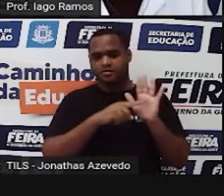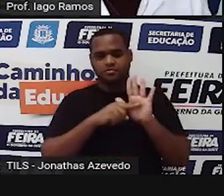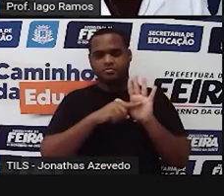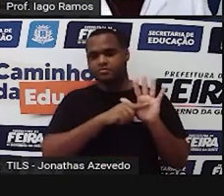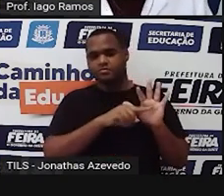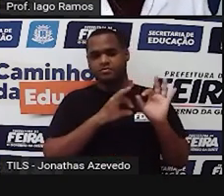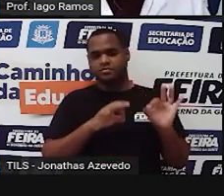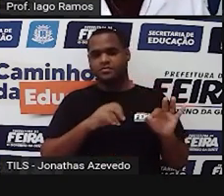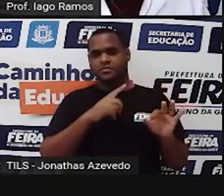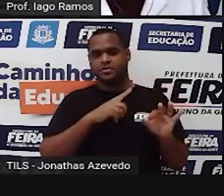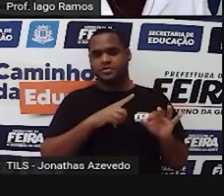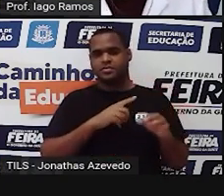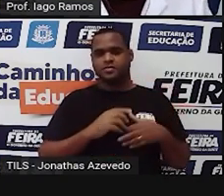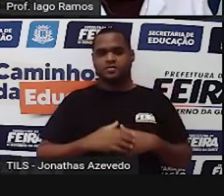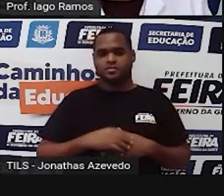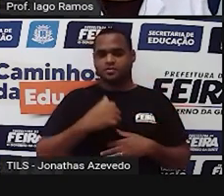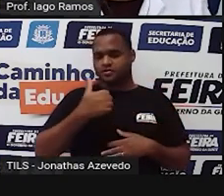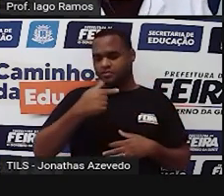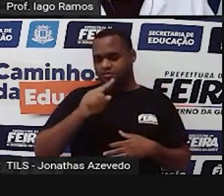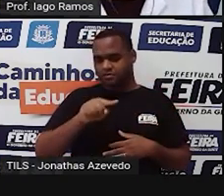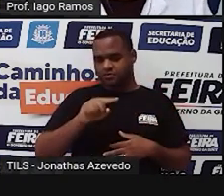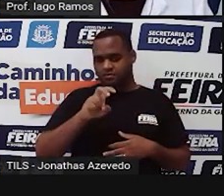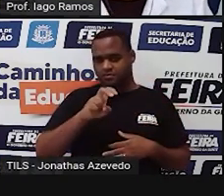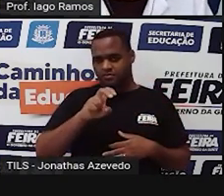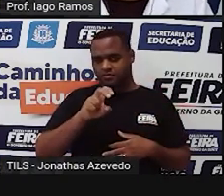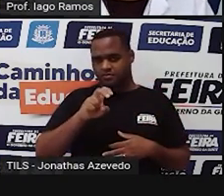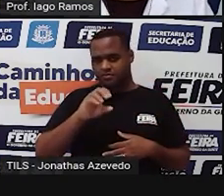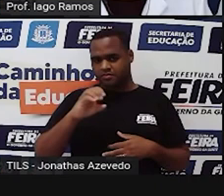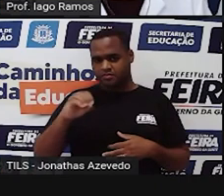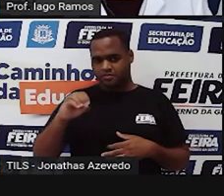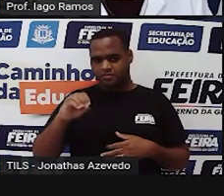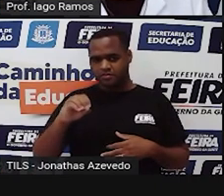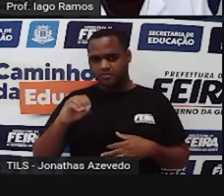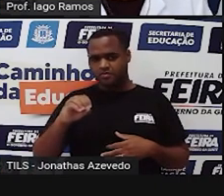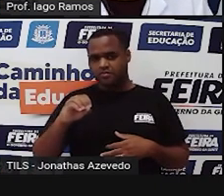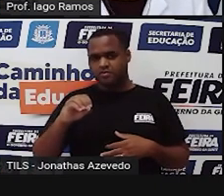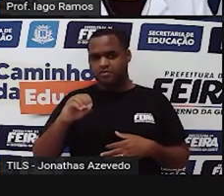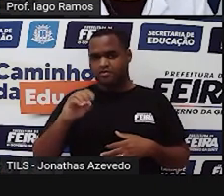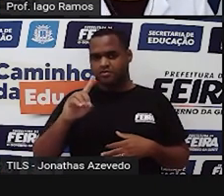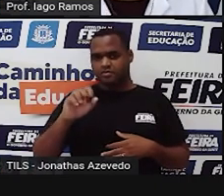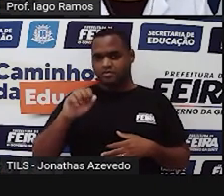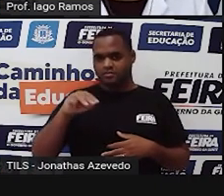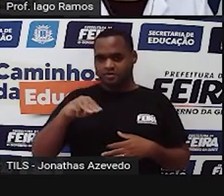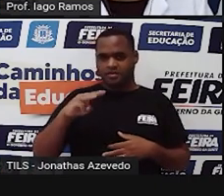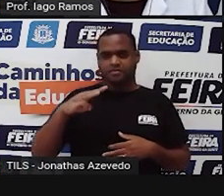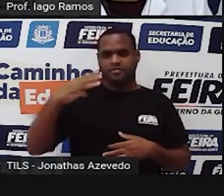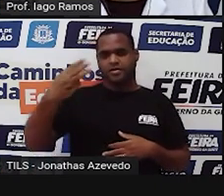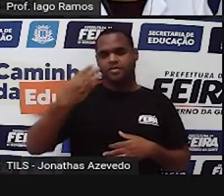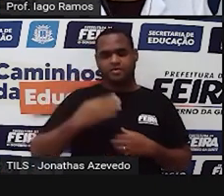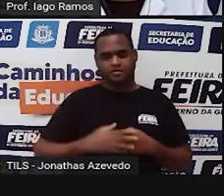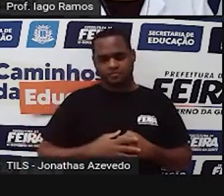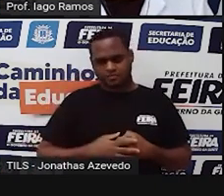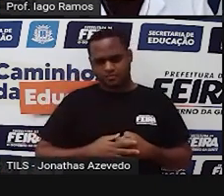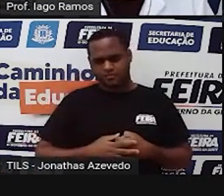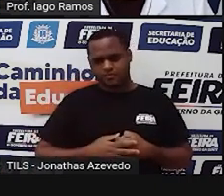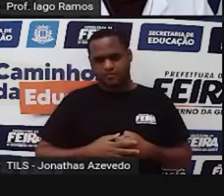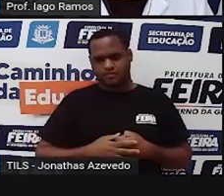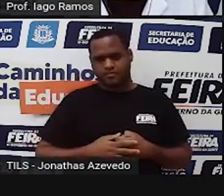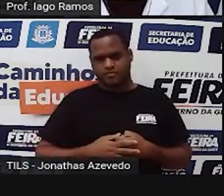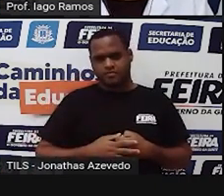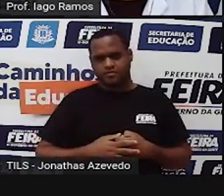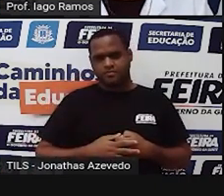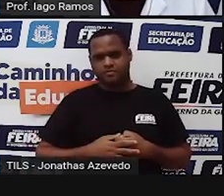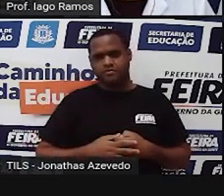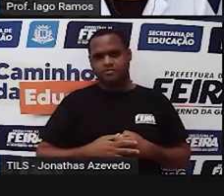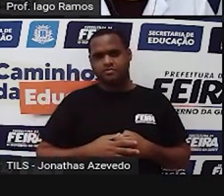né? Isso dá 127.500 decâmetros cúbicos, né? Então, até